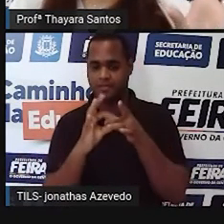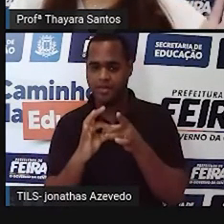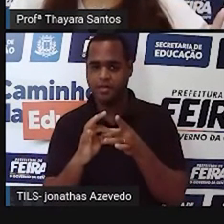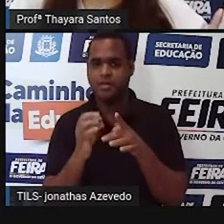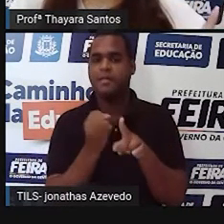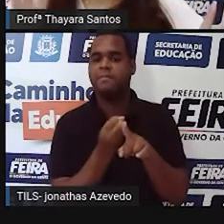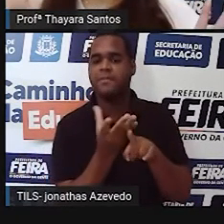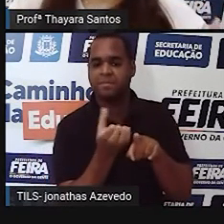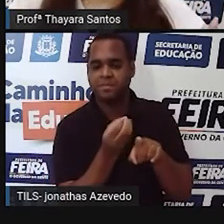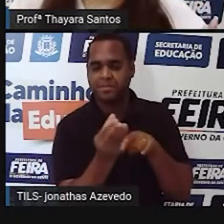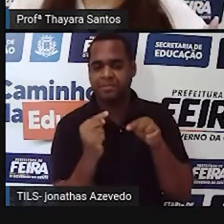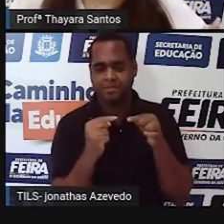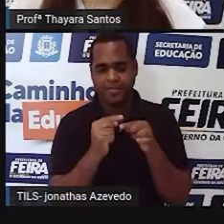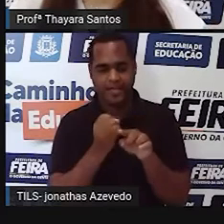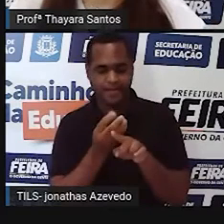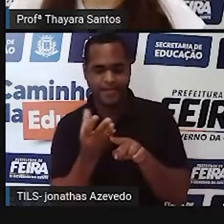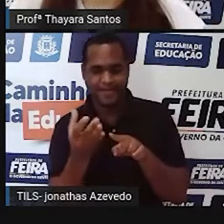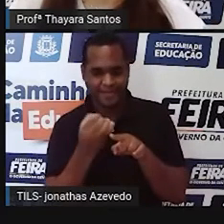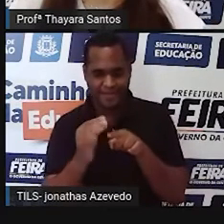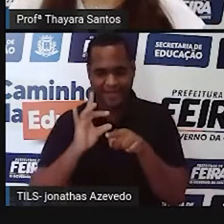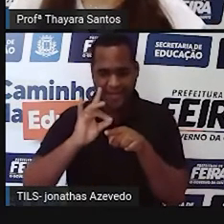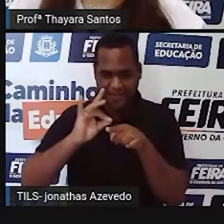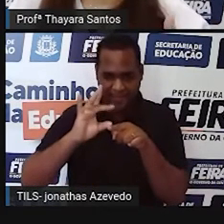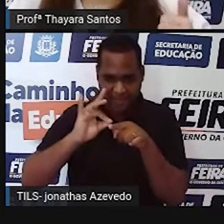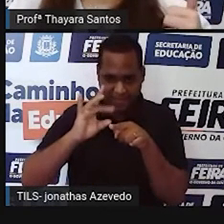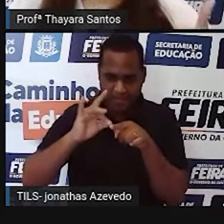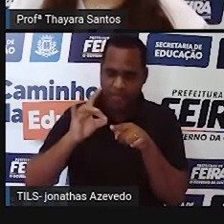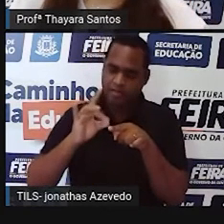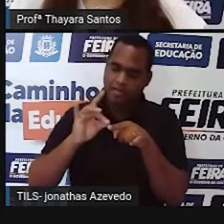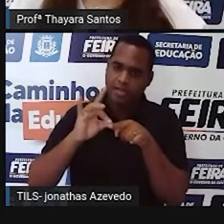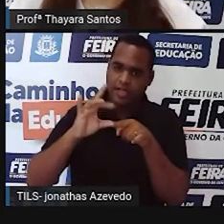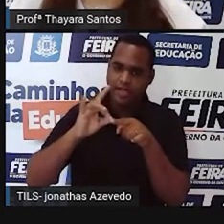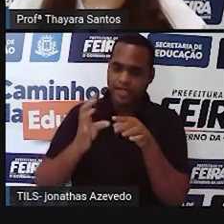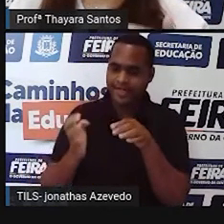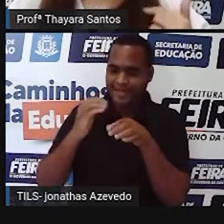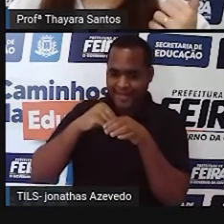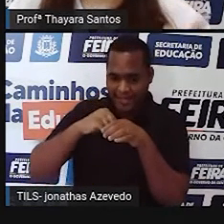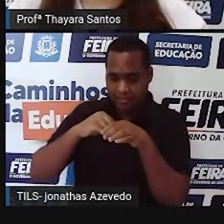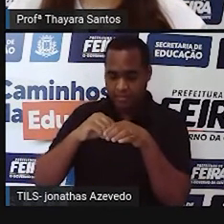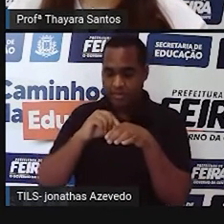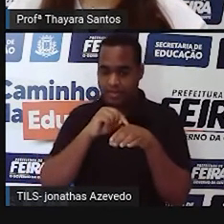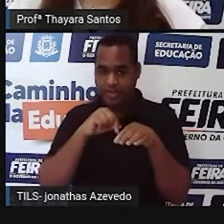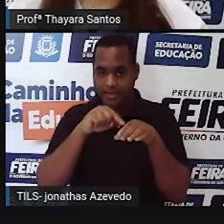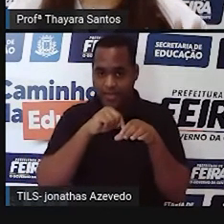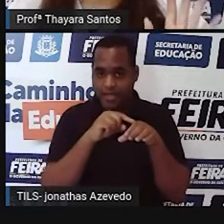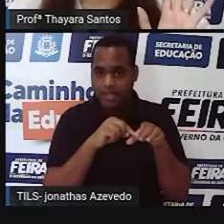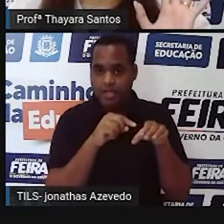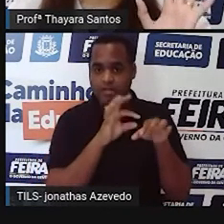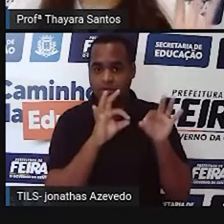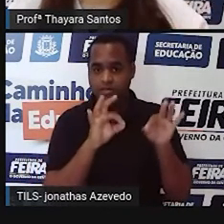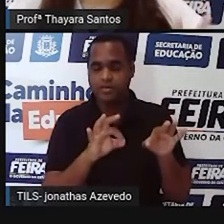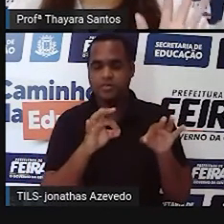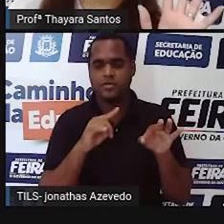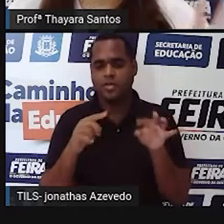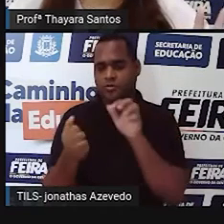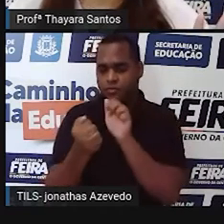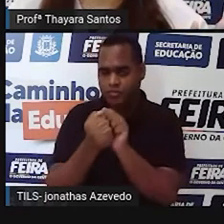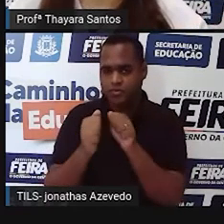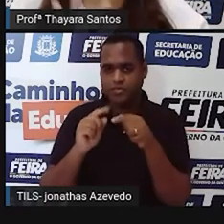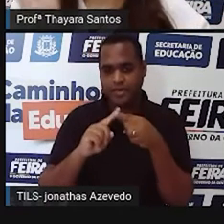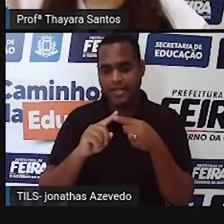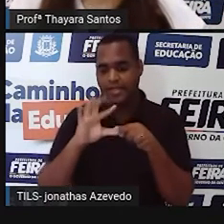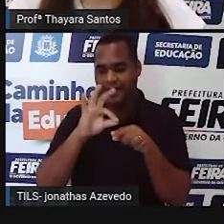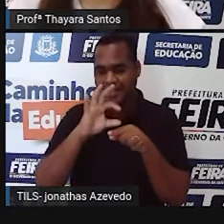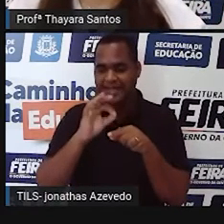espermatozoides mais o líquido seminal que é produzido nas vesículas seminais e na próstata. Então, quando a gente junta esse líquido